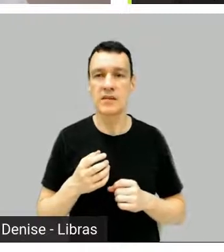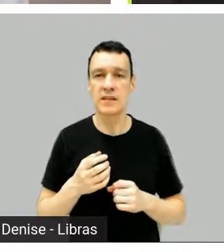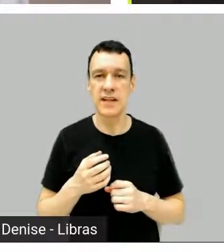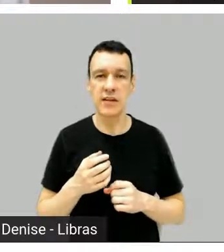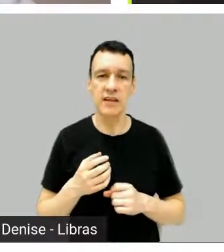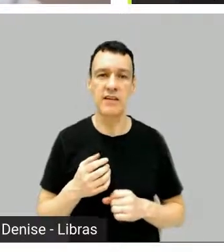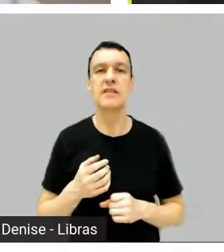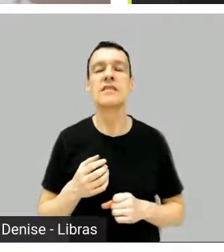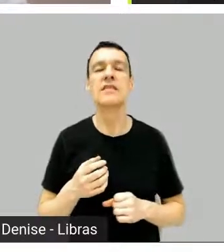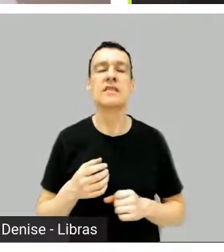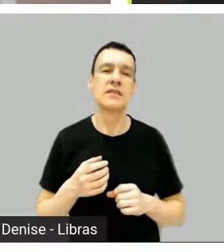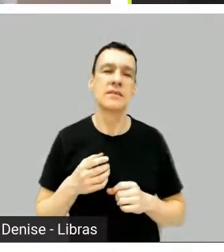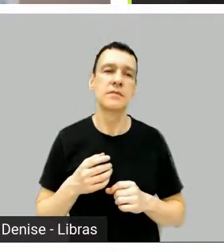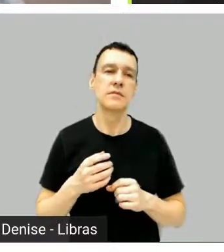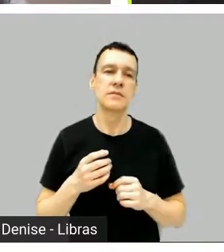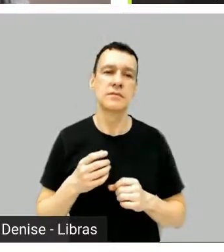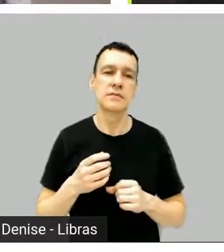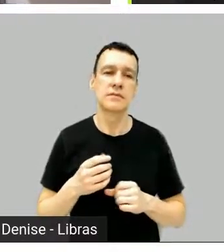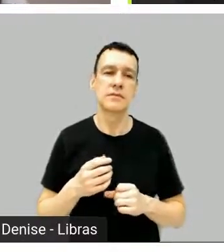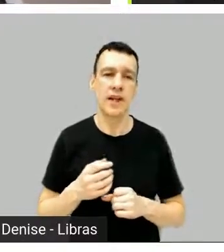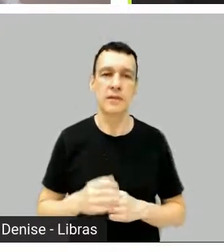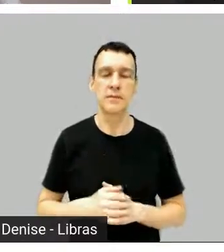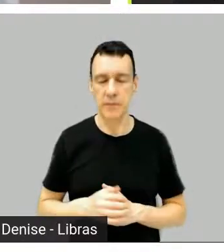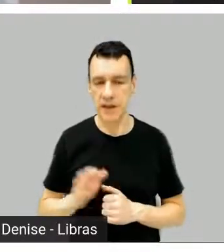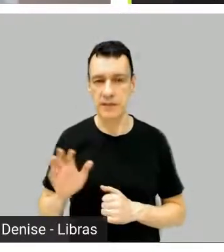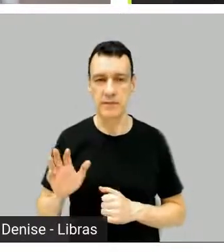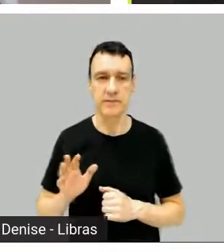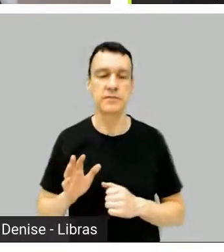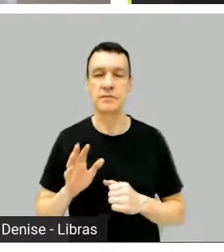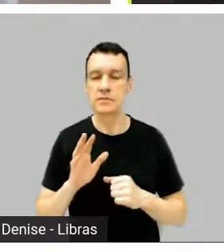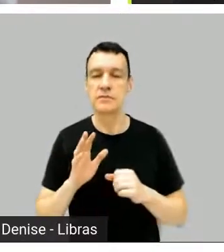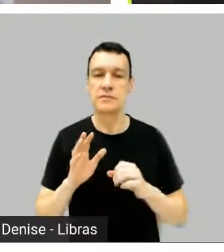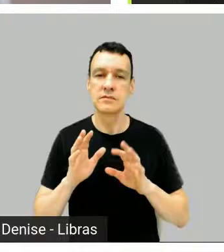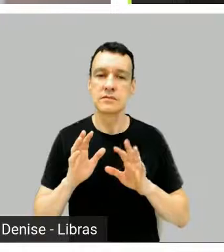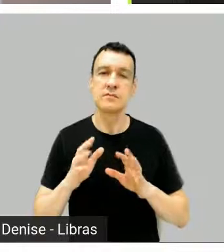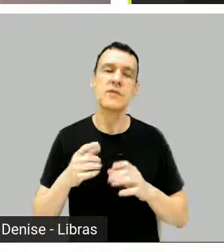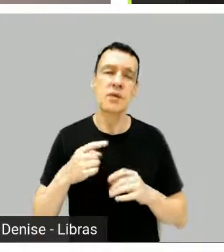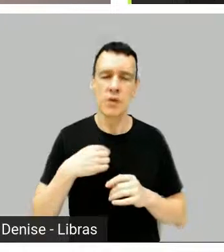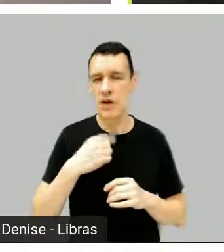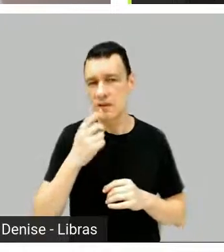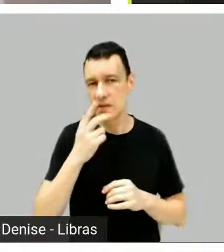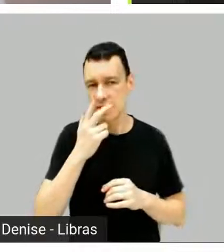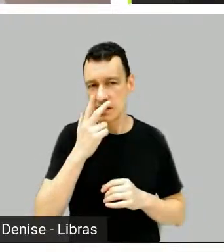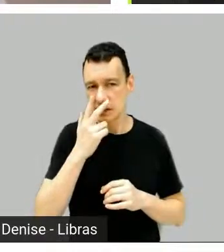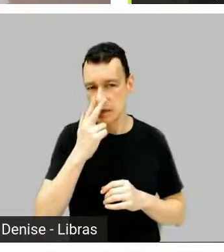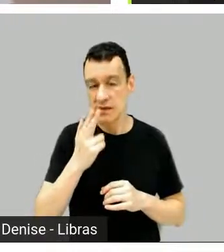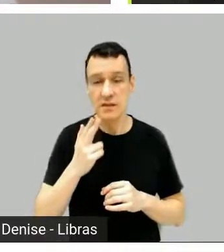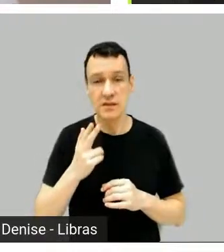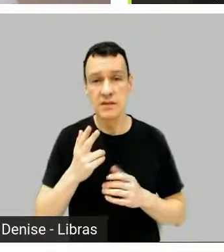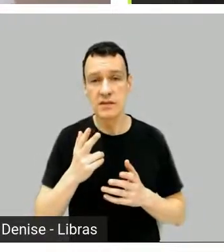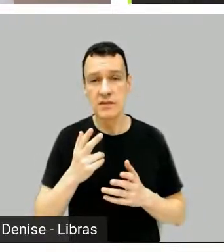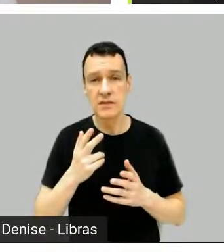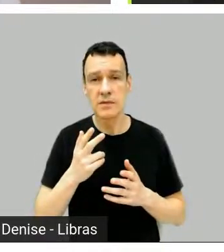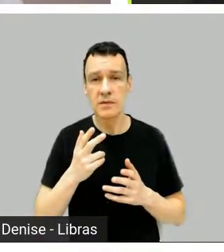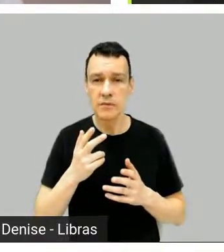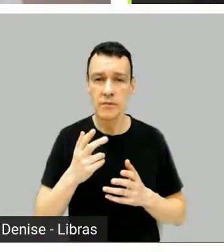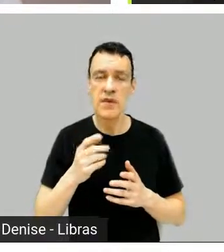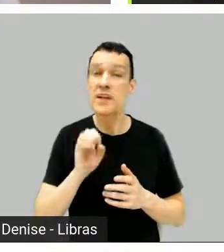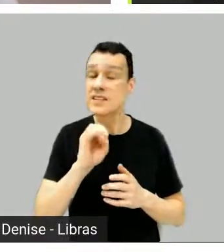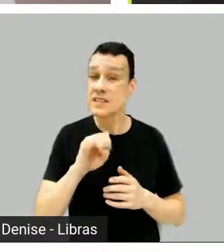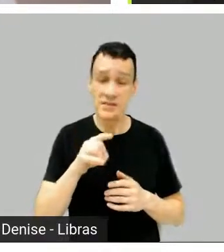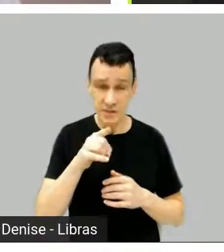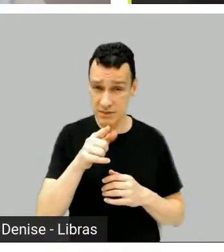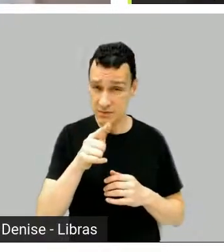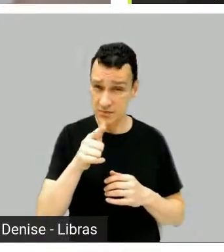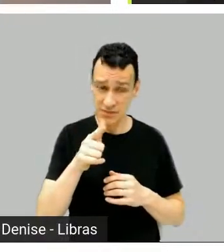inconveniente falar essa Ah, eu falo? Eu acho que todo mundo é artista. É, mas é. Pois é. E assim, se você não tem esse